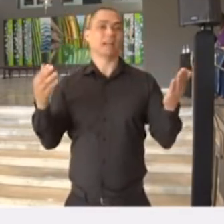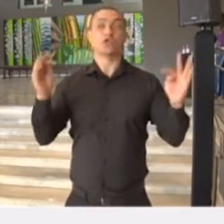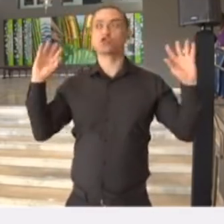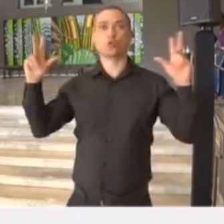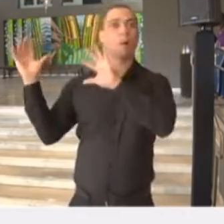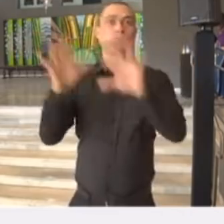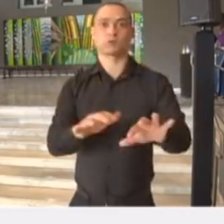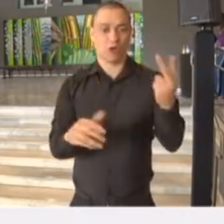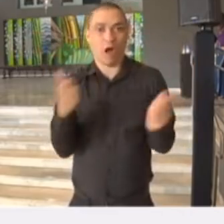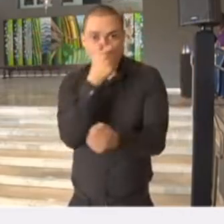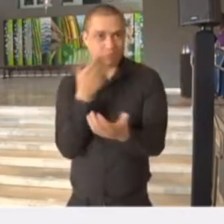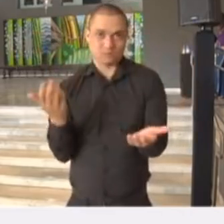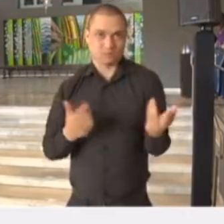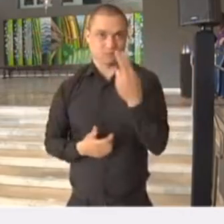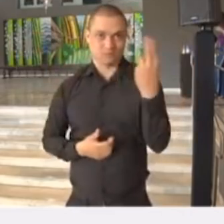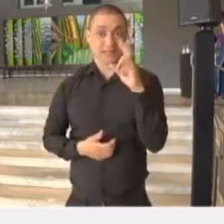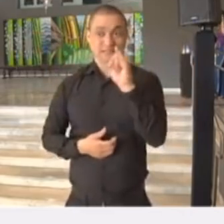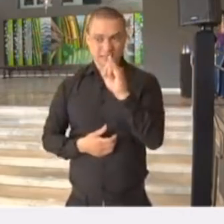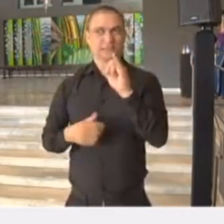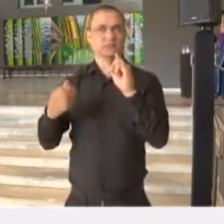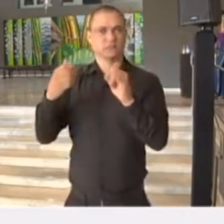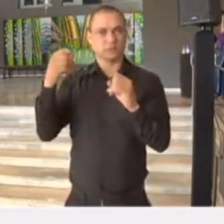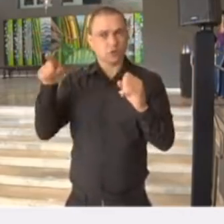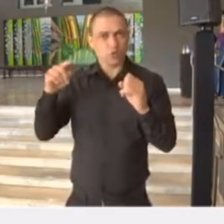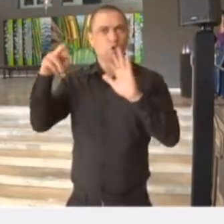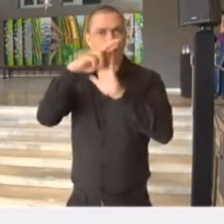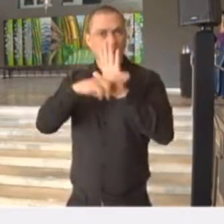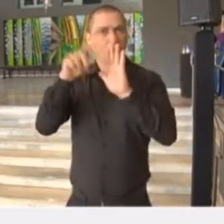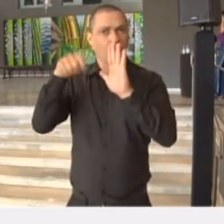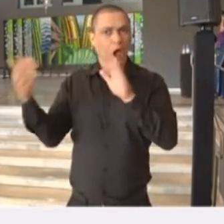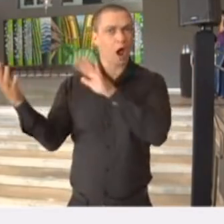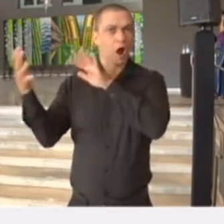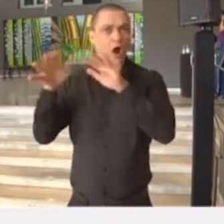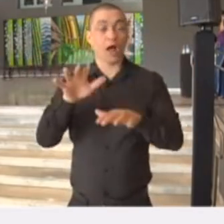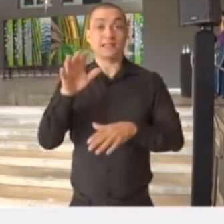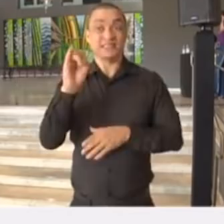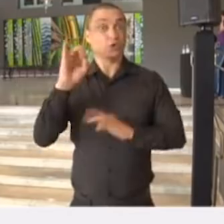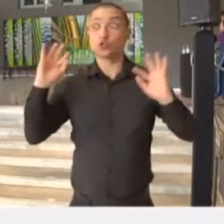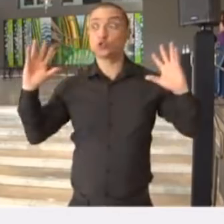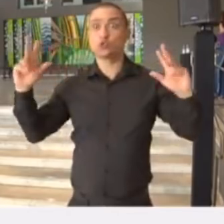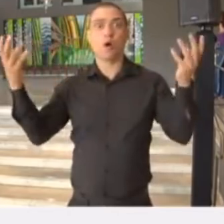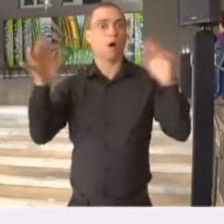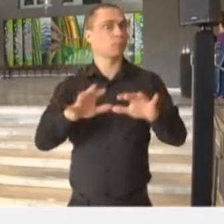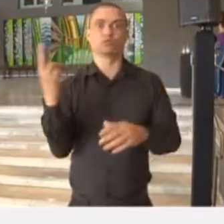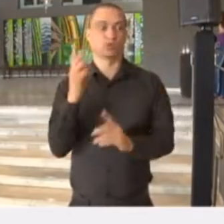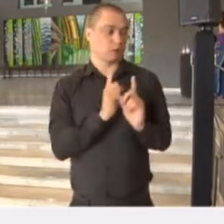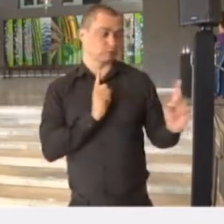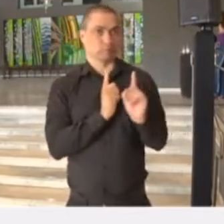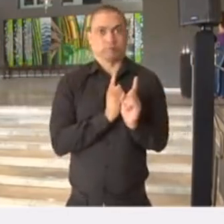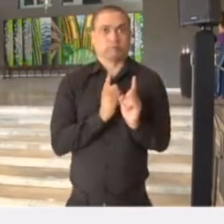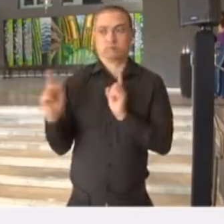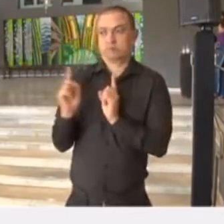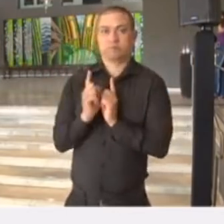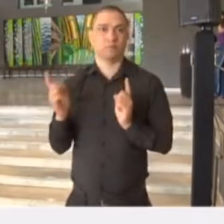todos os estudantes. Quando voltar, com segurança, cumprida todas aquelas regras, se voltarmos com todos os alunos, não conseguiríamos cumprir, por exemplo,